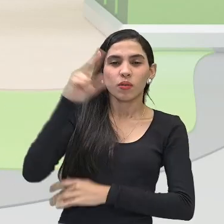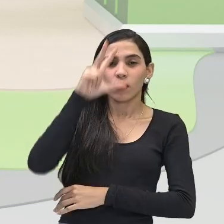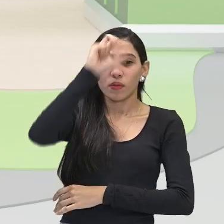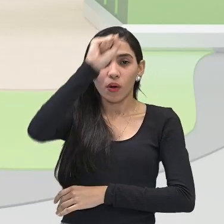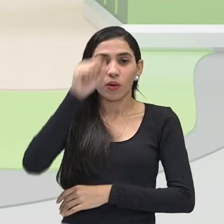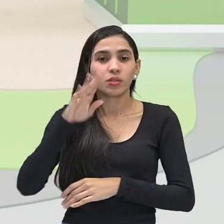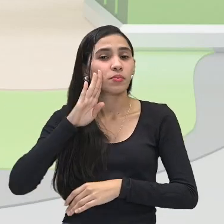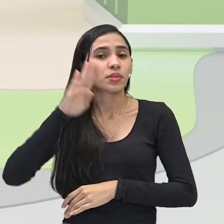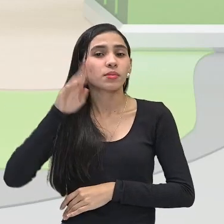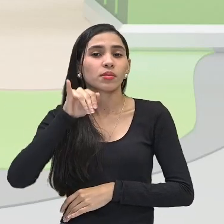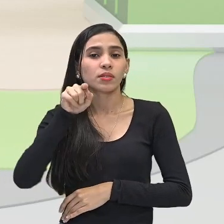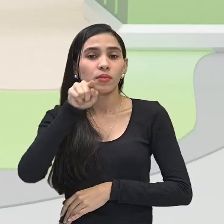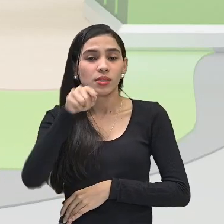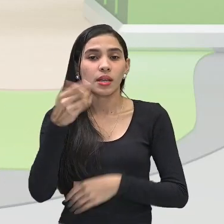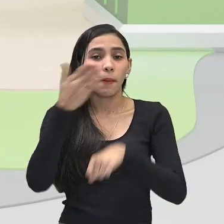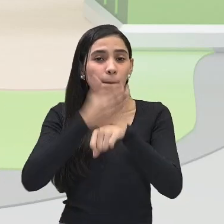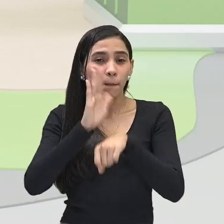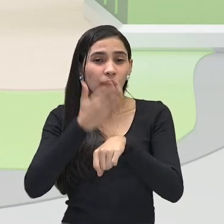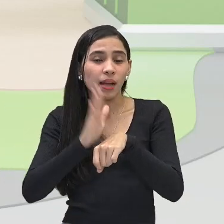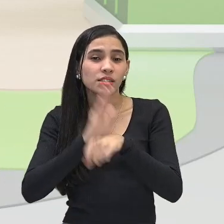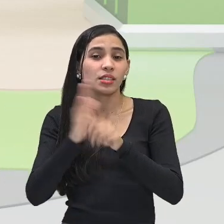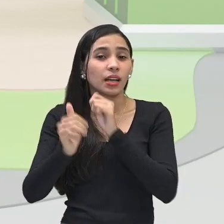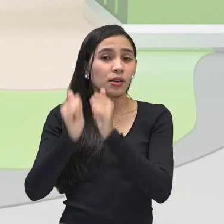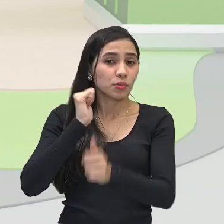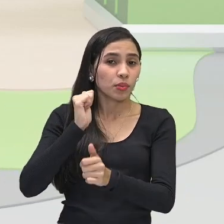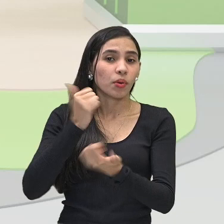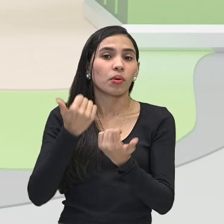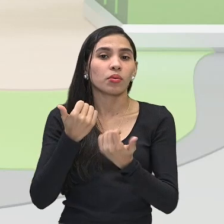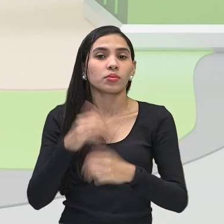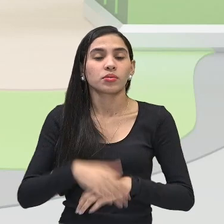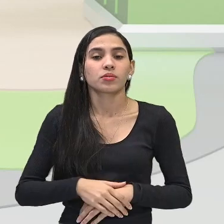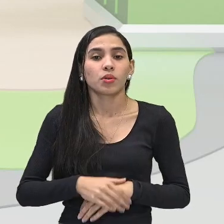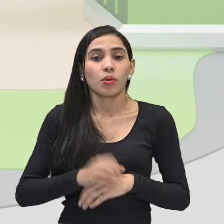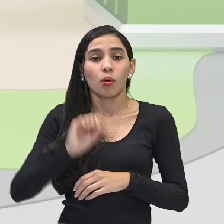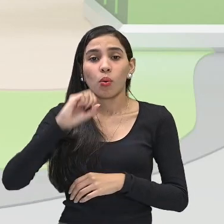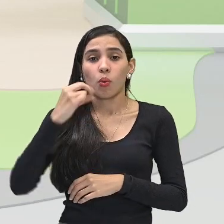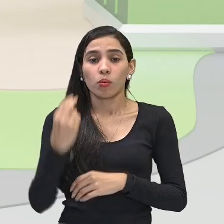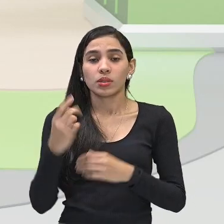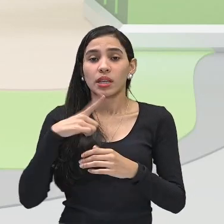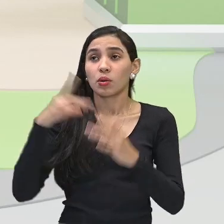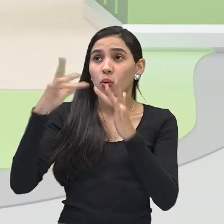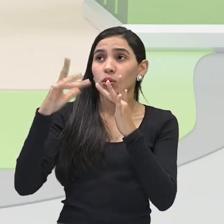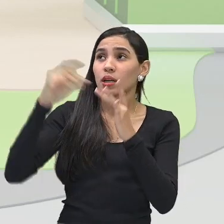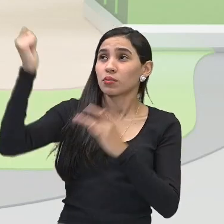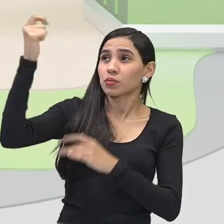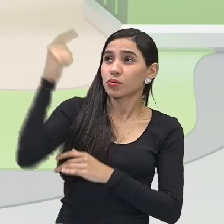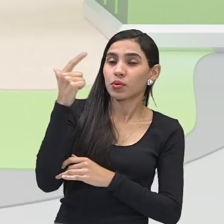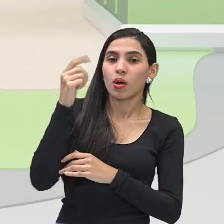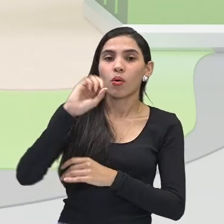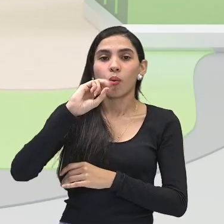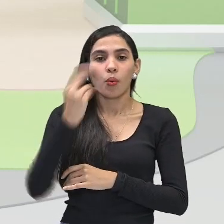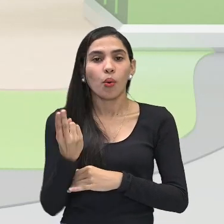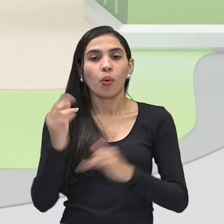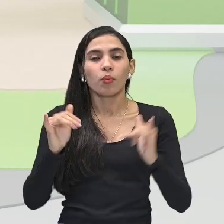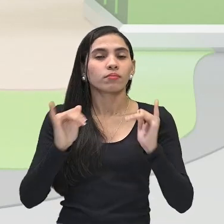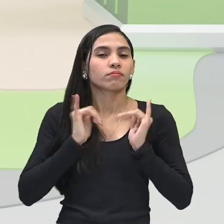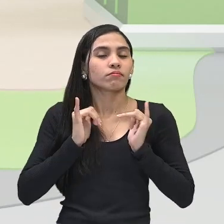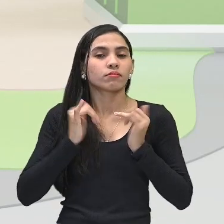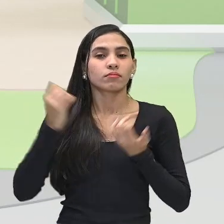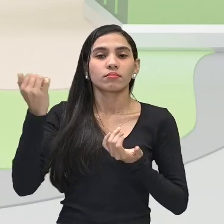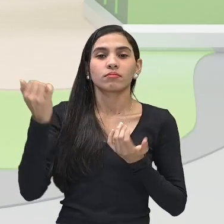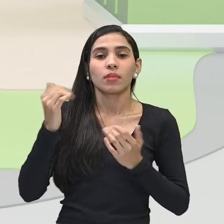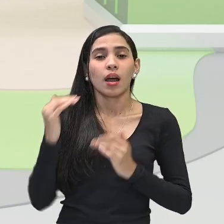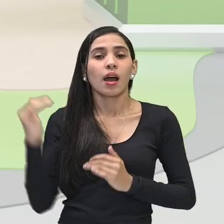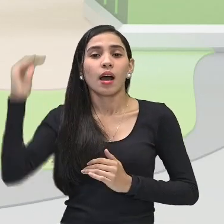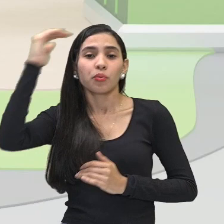você pratica esportes, né, expostos ao sol, se você está em momentos de lazer, adultos,